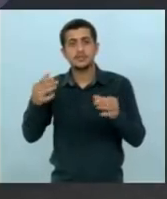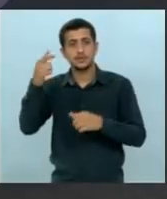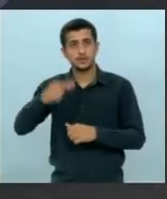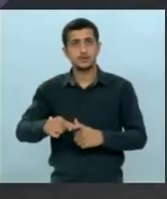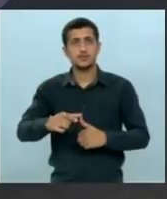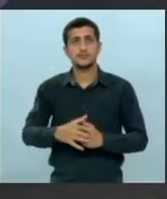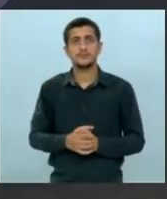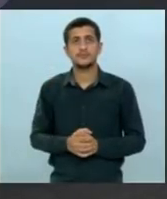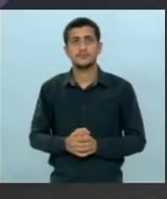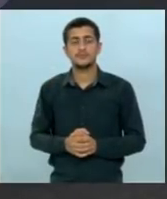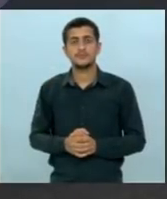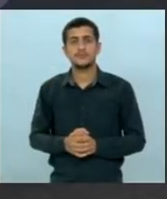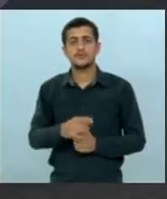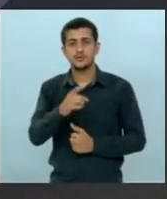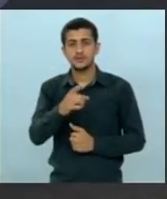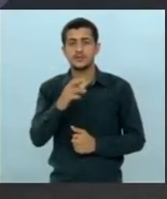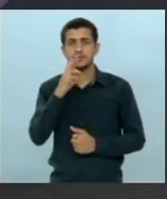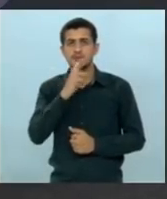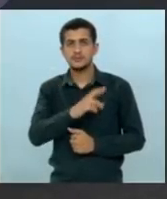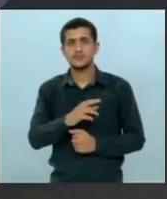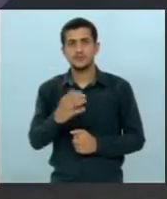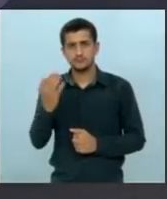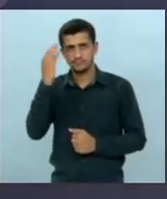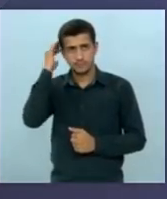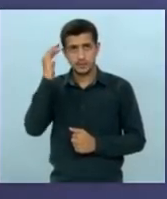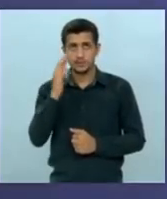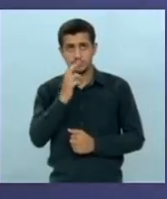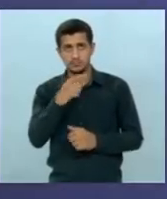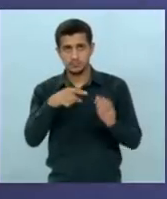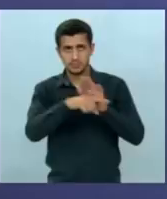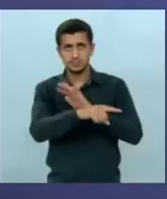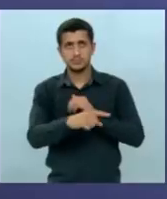é o senhor mesmo quem faz a pergunta desse próximo tema